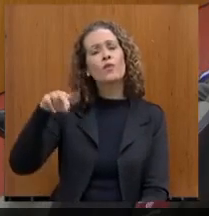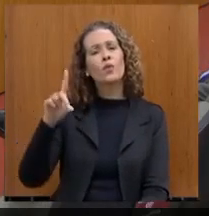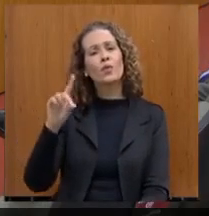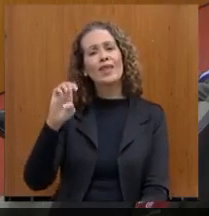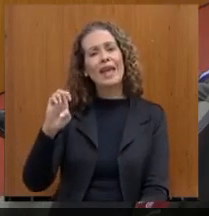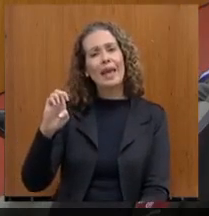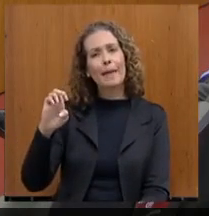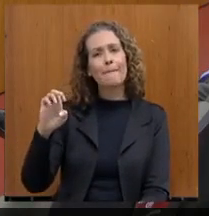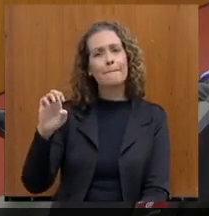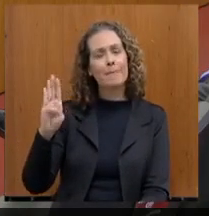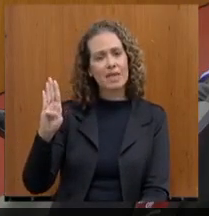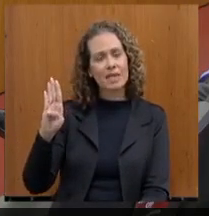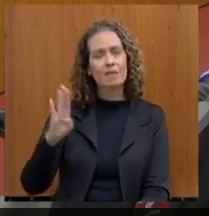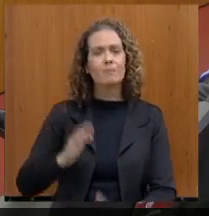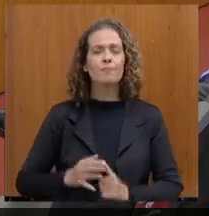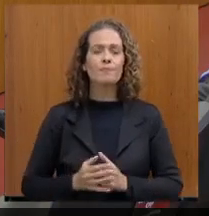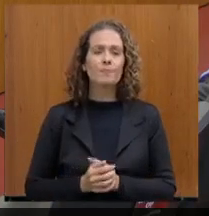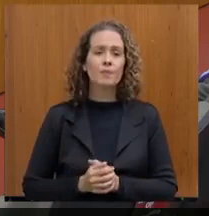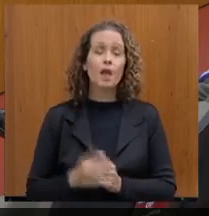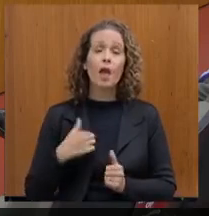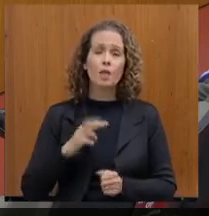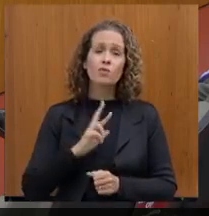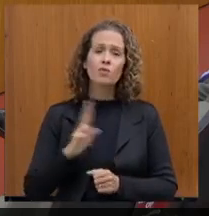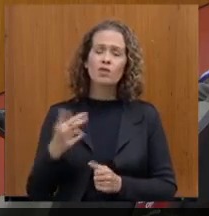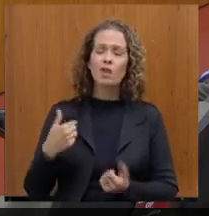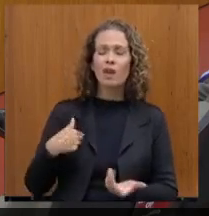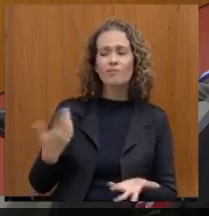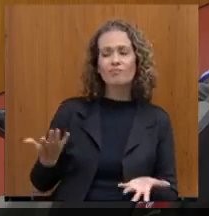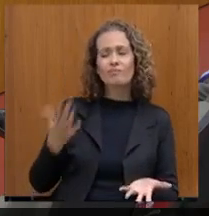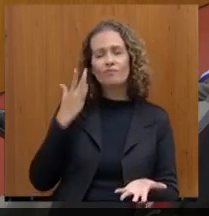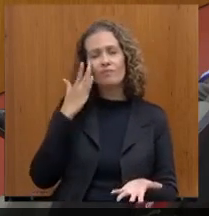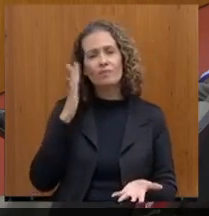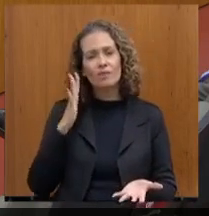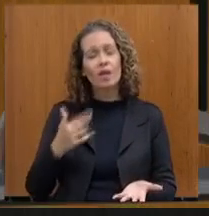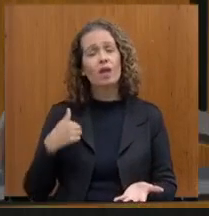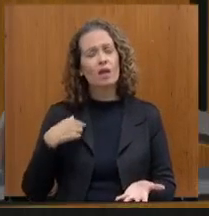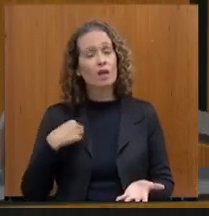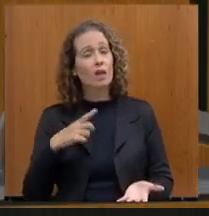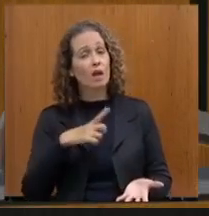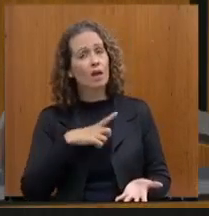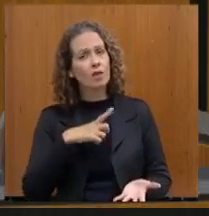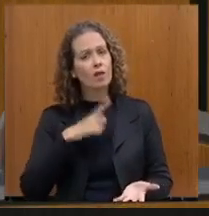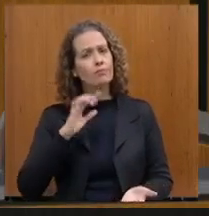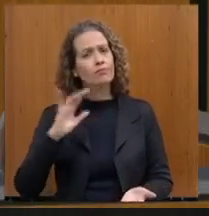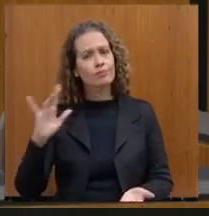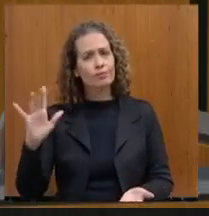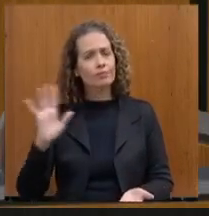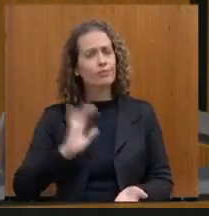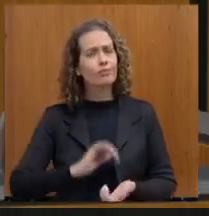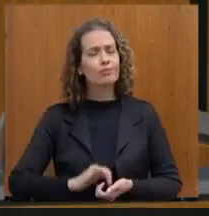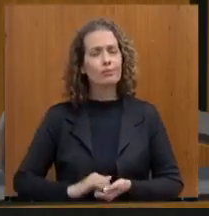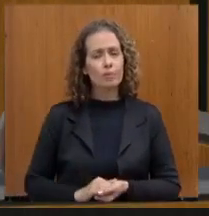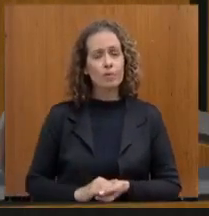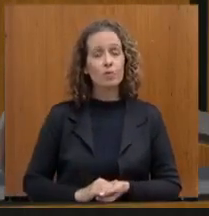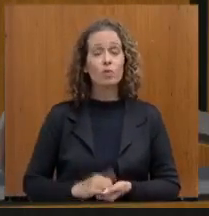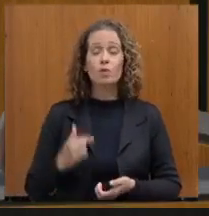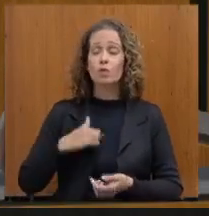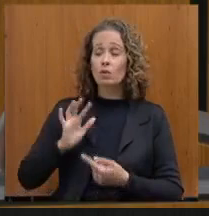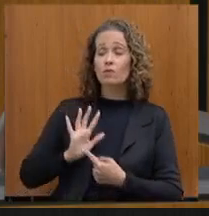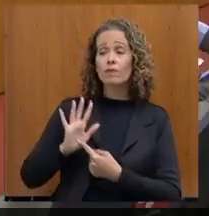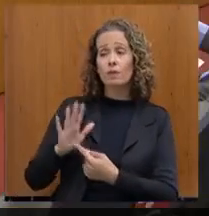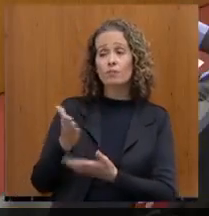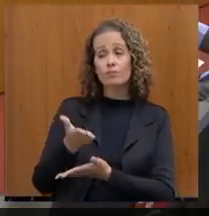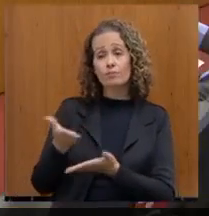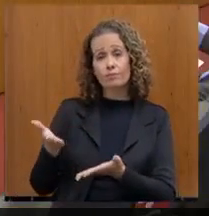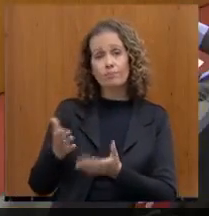de cabeça o saldo, eu estou falando que tem sua execução financeira... 1 milhão e 200 milhões e 652 mil e 679 mil. O eu coloquei para a senhora é que